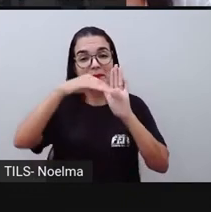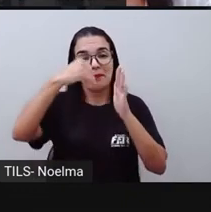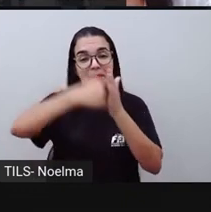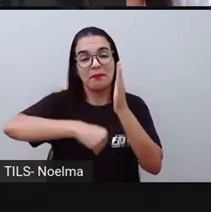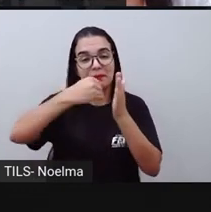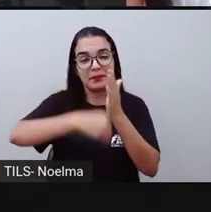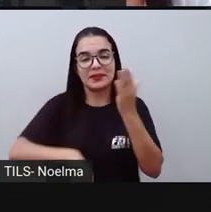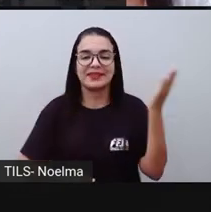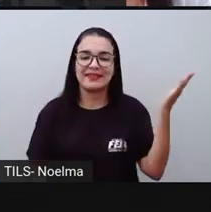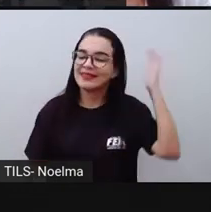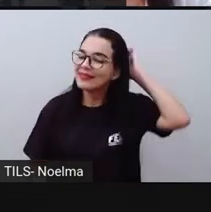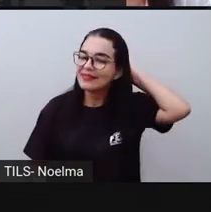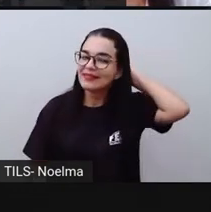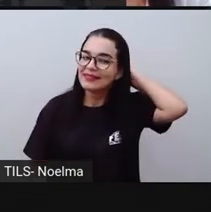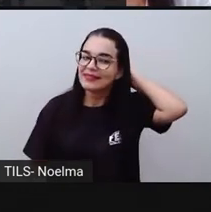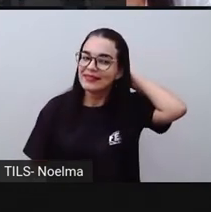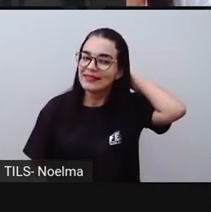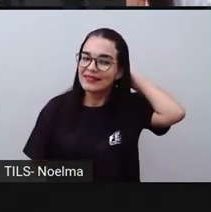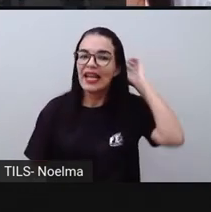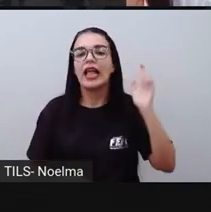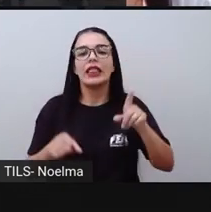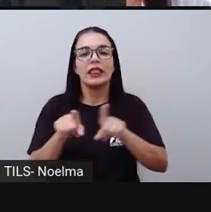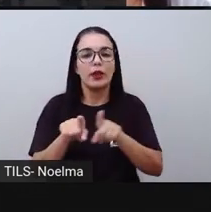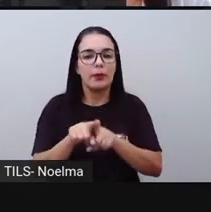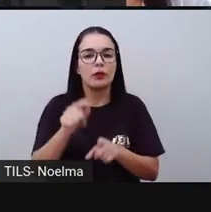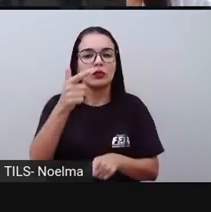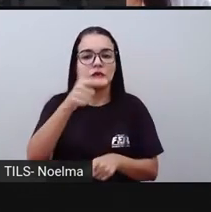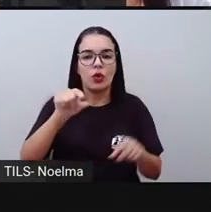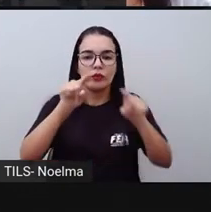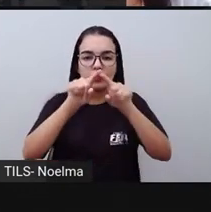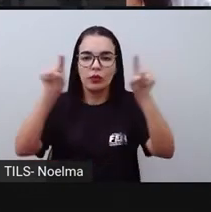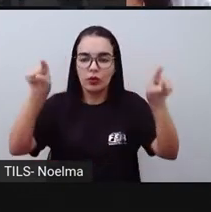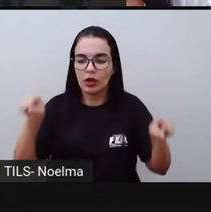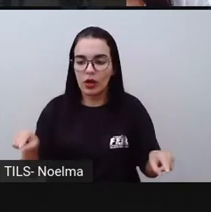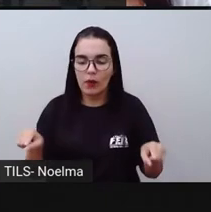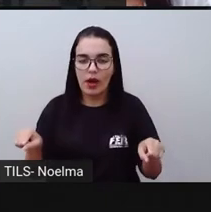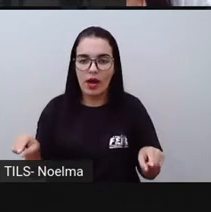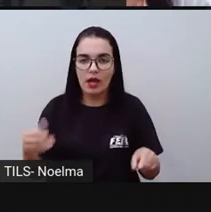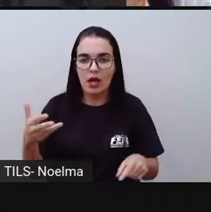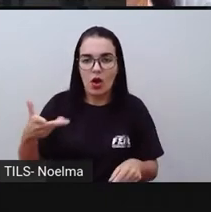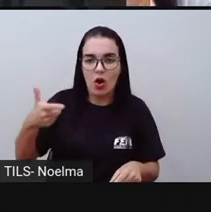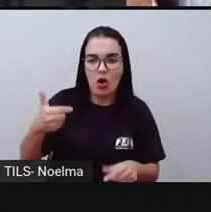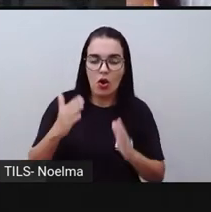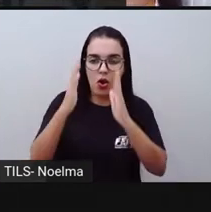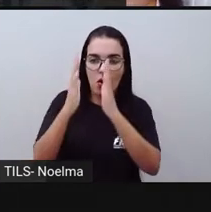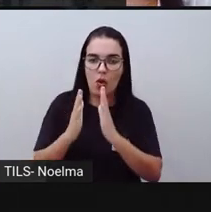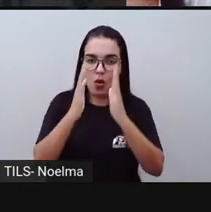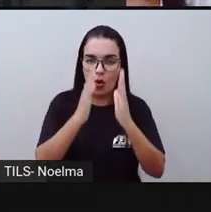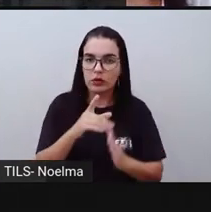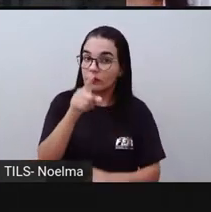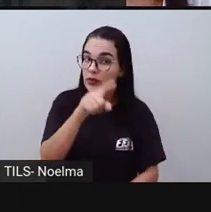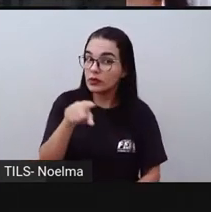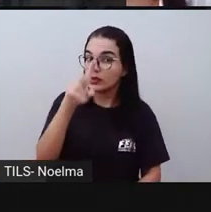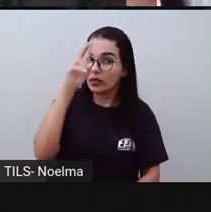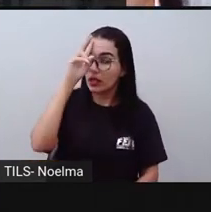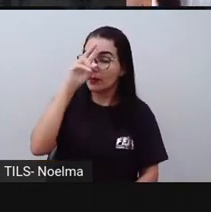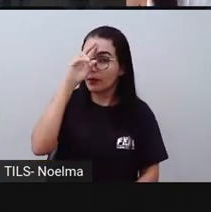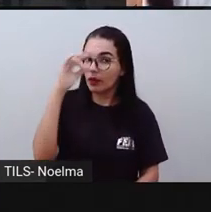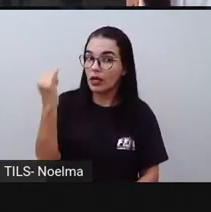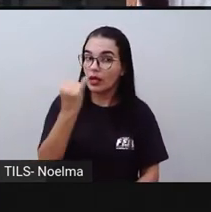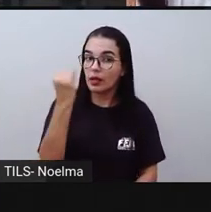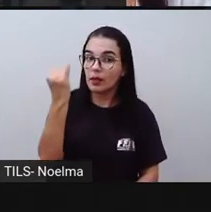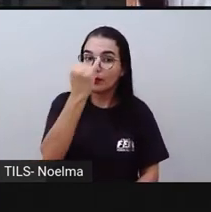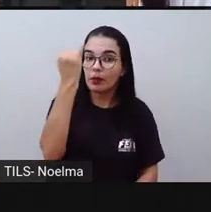num problema, numa situação problema. E a Pro traz o quadro de classe e ordens, novamente, para a gente lembrar da importância em